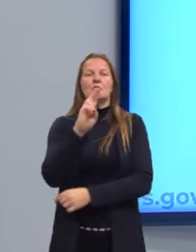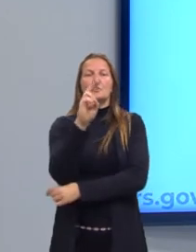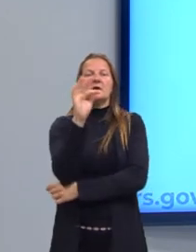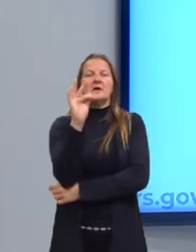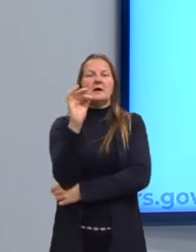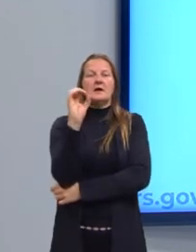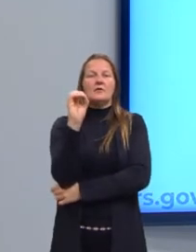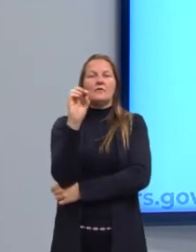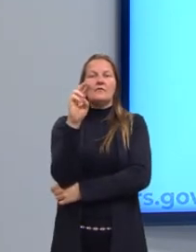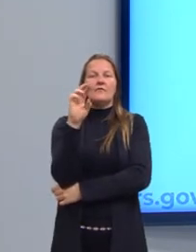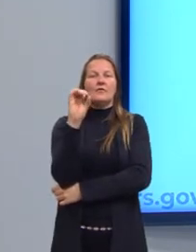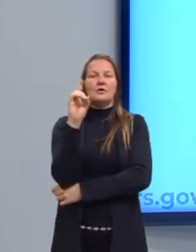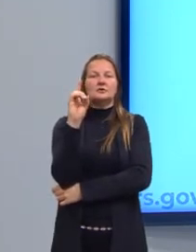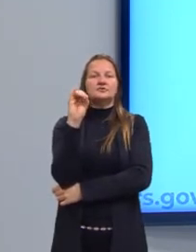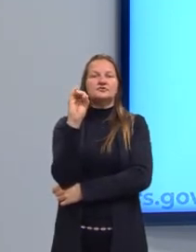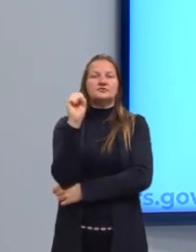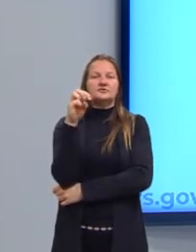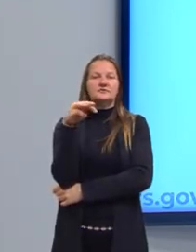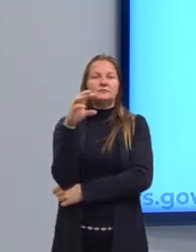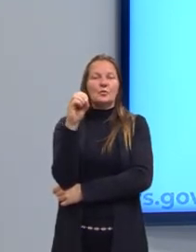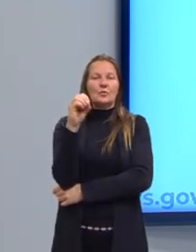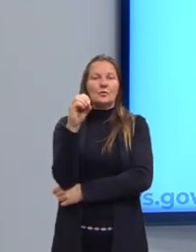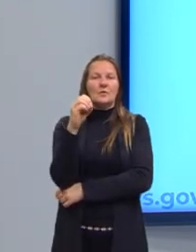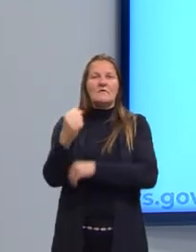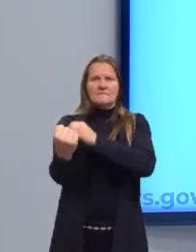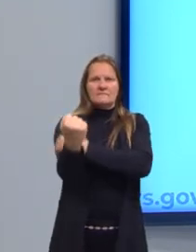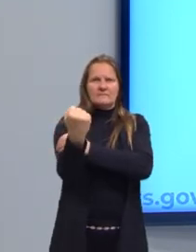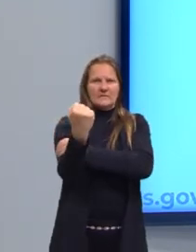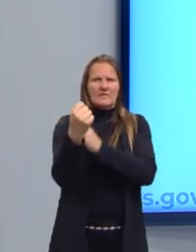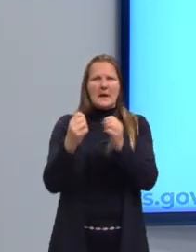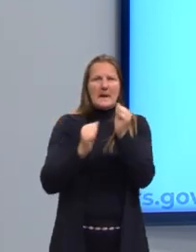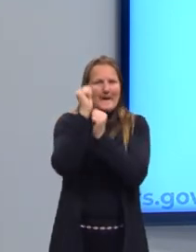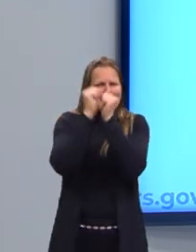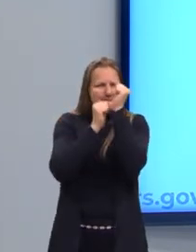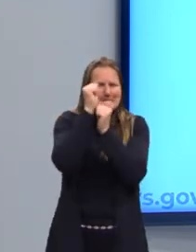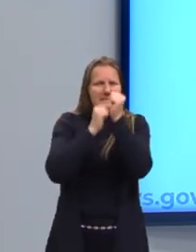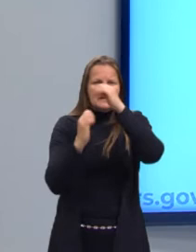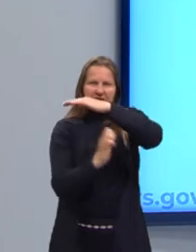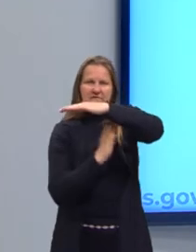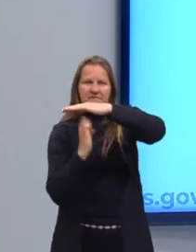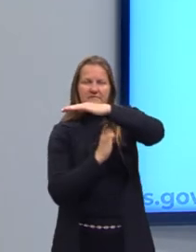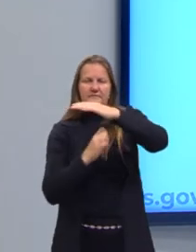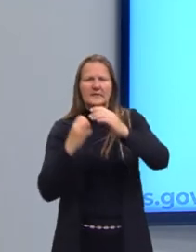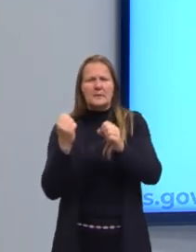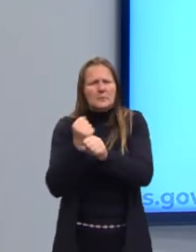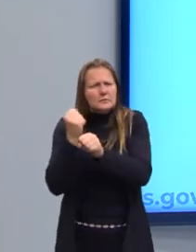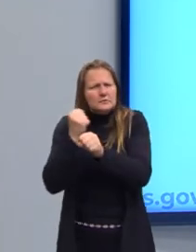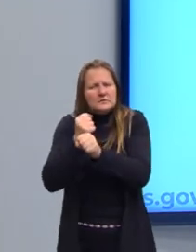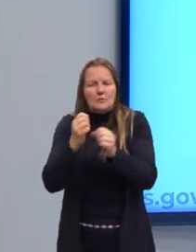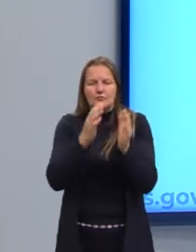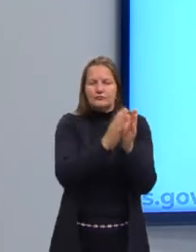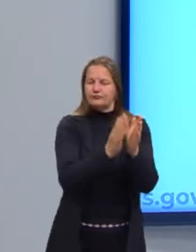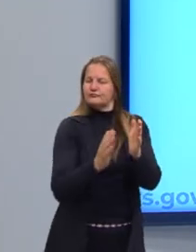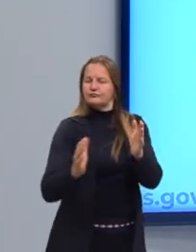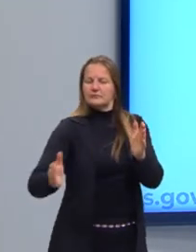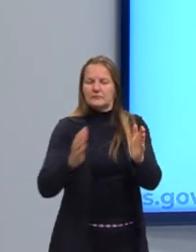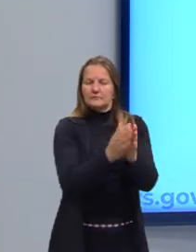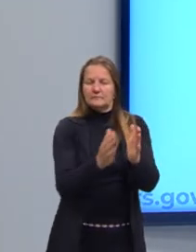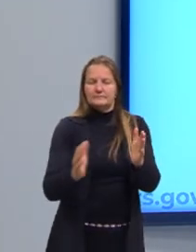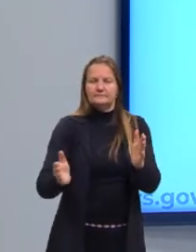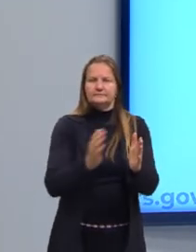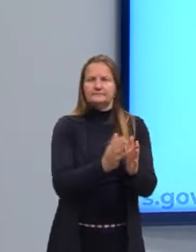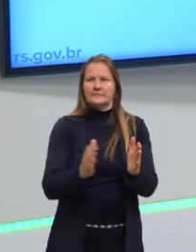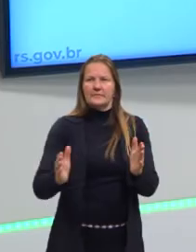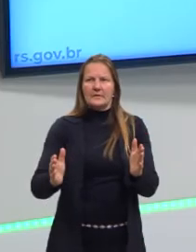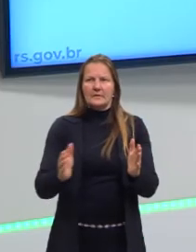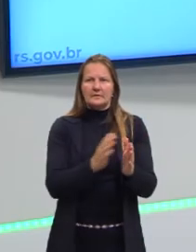Lembra do Fordismo, do R4, né? Com essa produção em massa. Então, a produção em massa, ela também está muito ligada ao